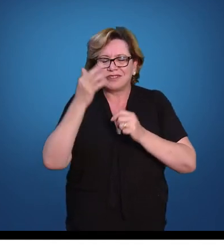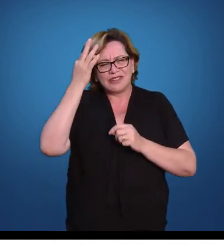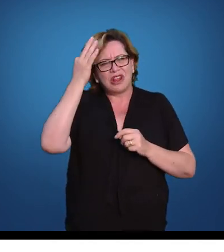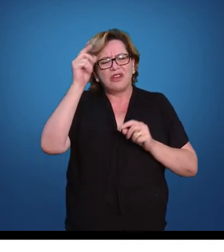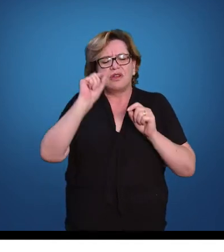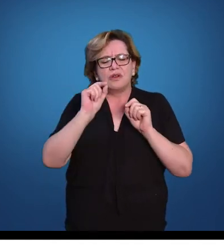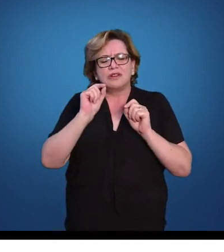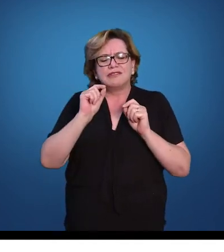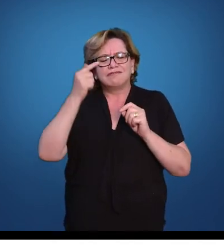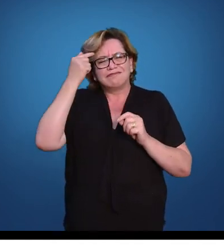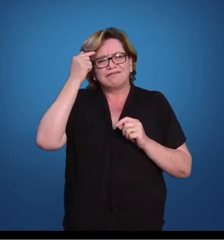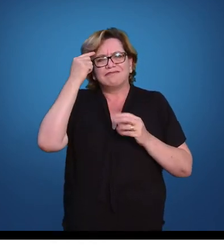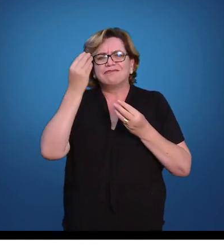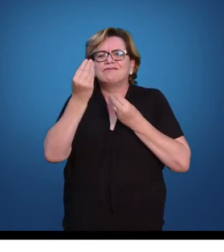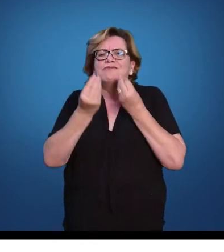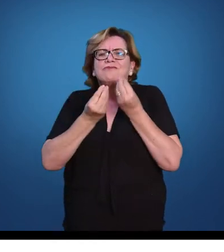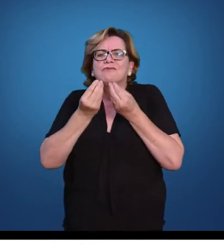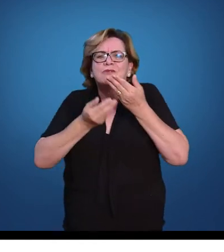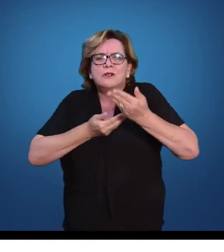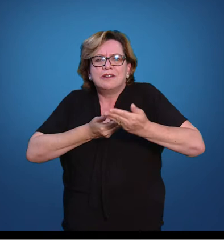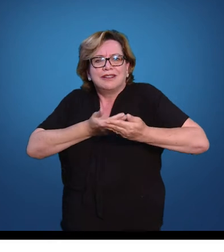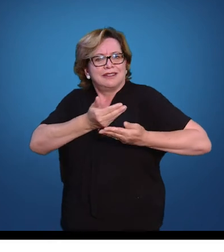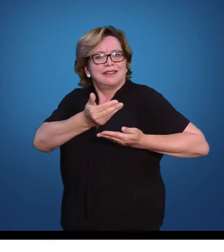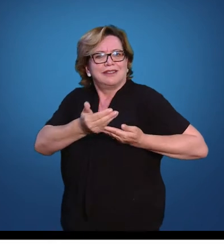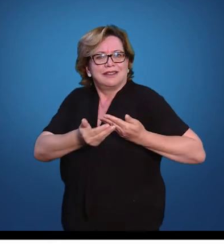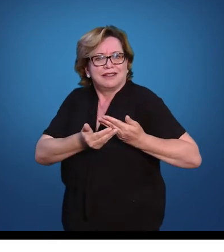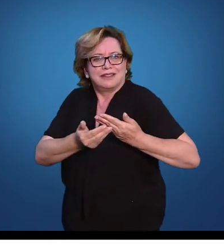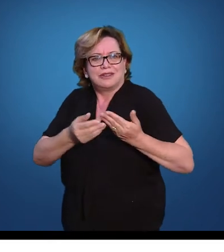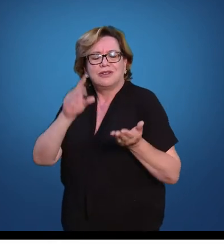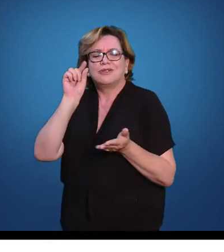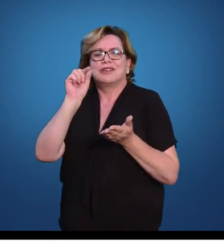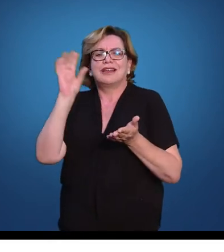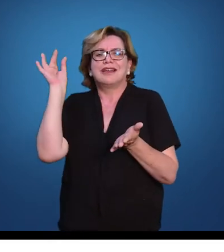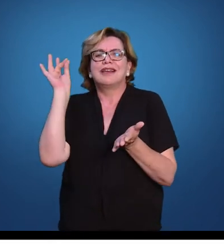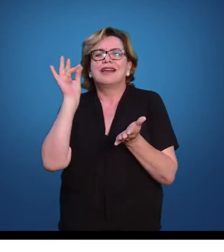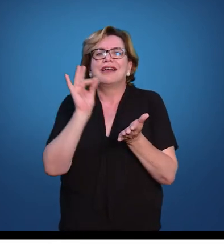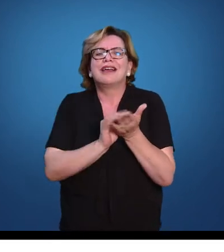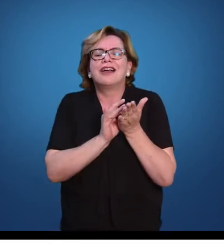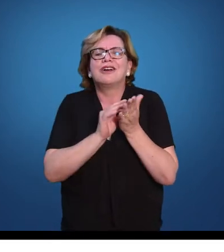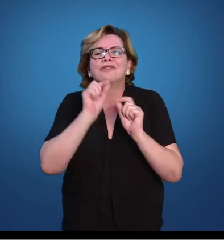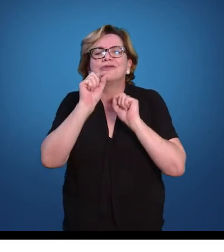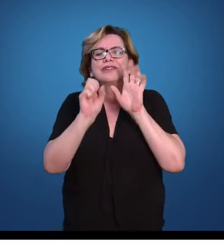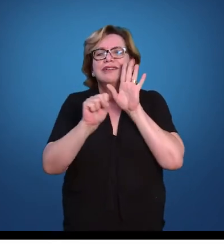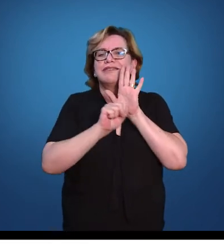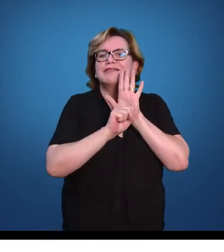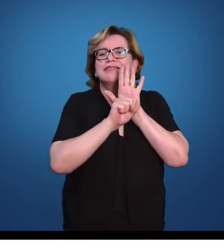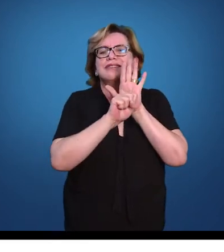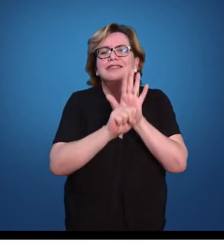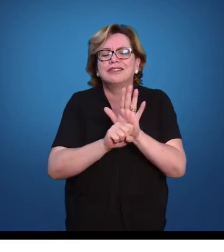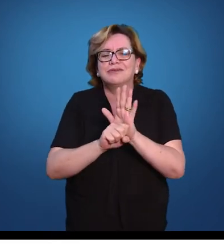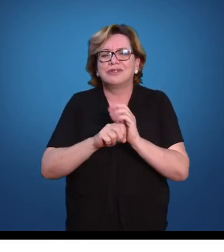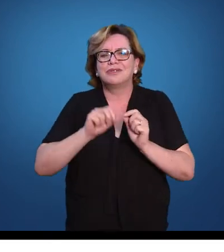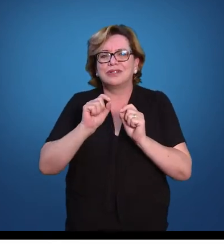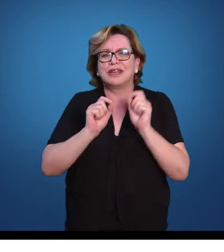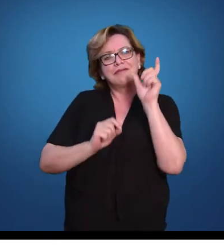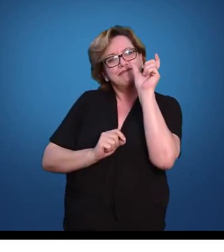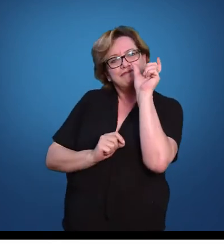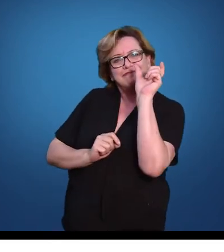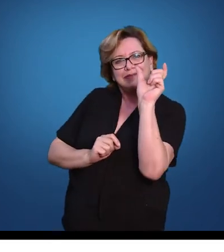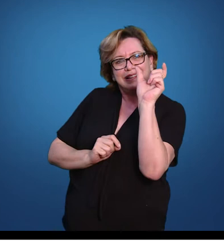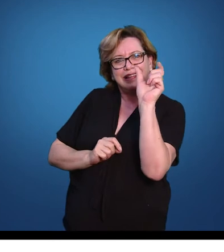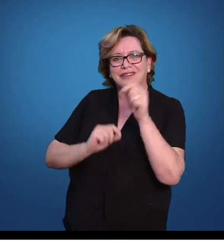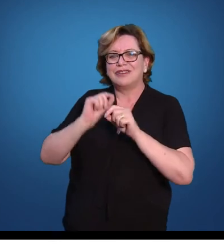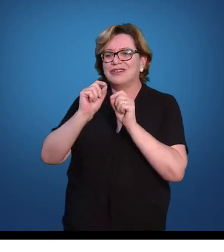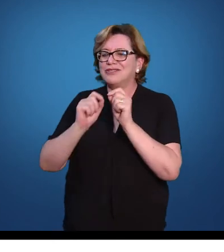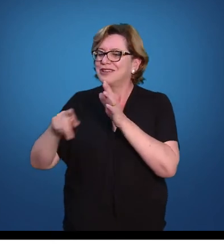qual era a relação, na verdade, entre o real e o simbólico, ou seja, a palavra e